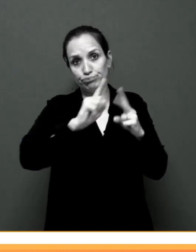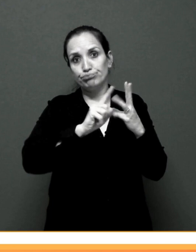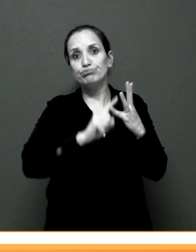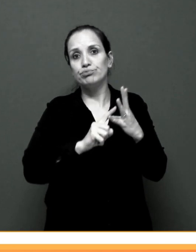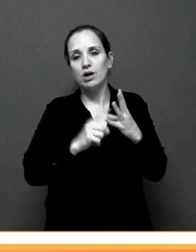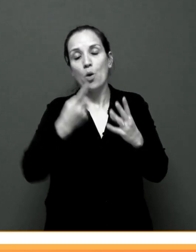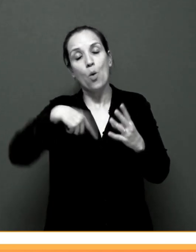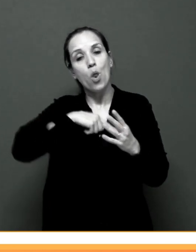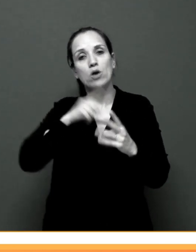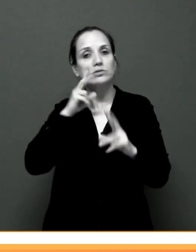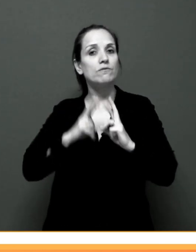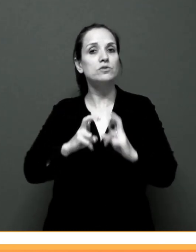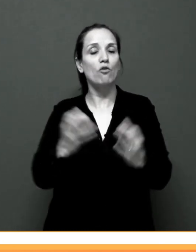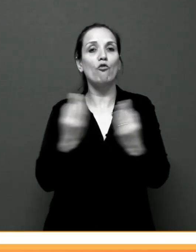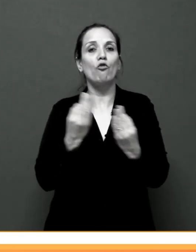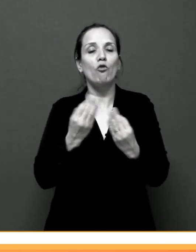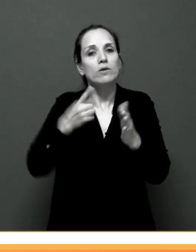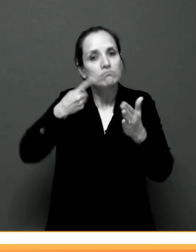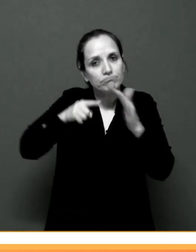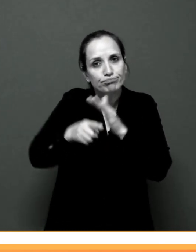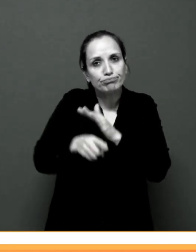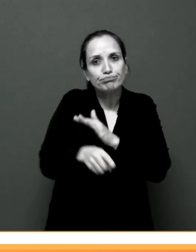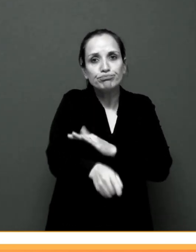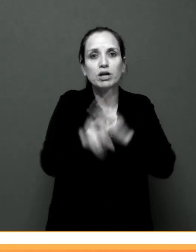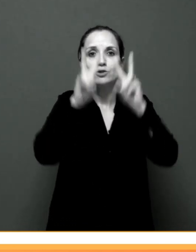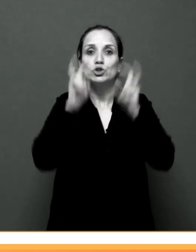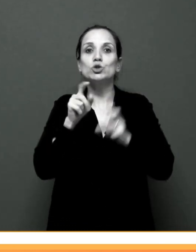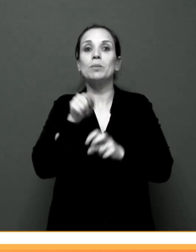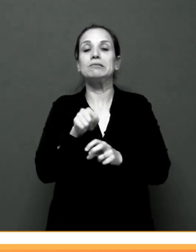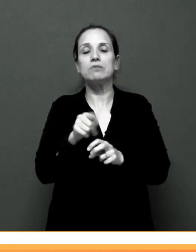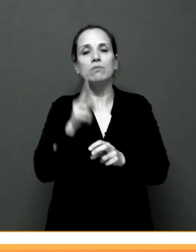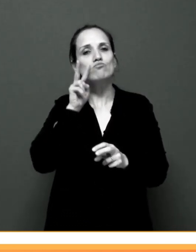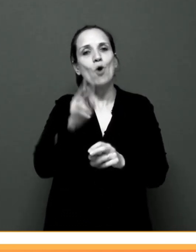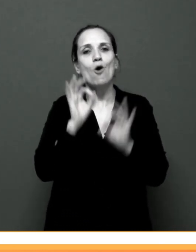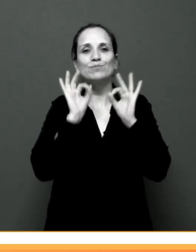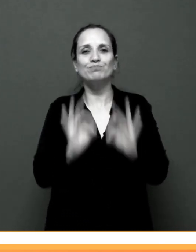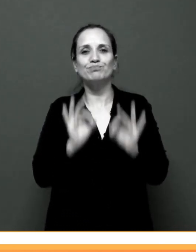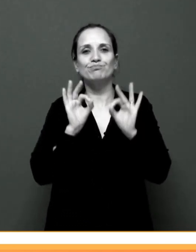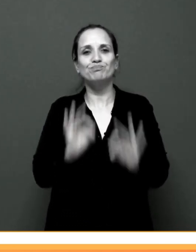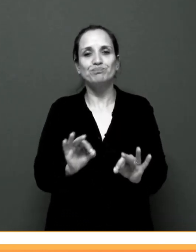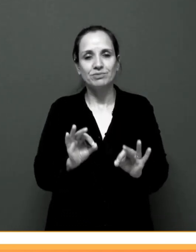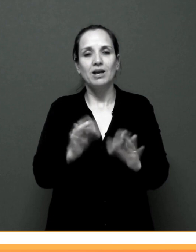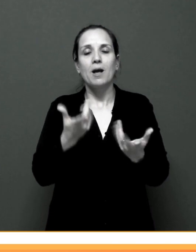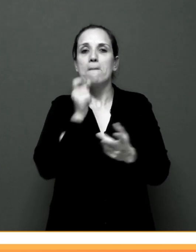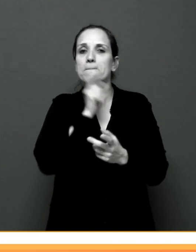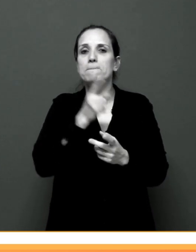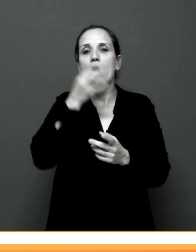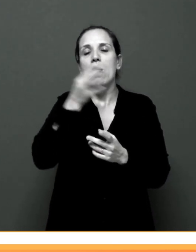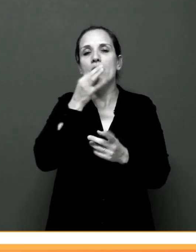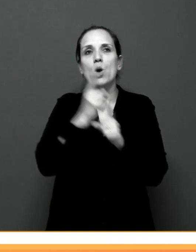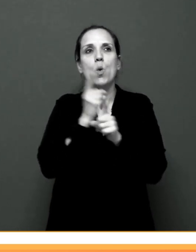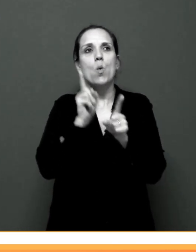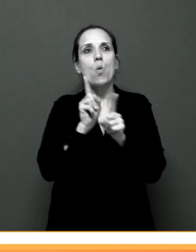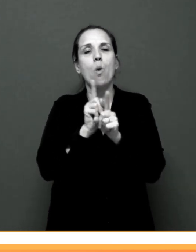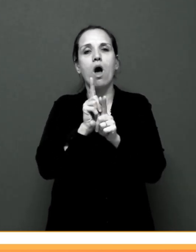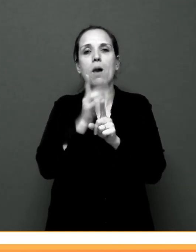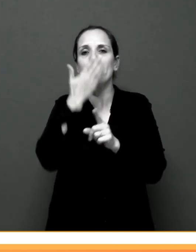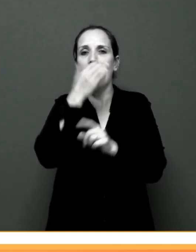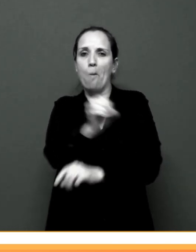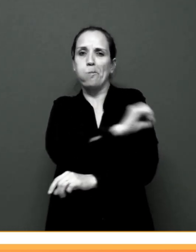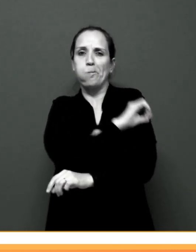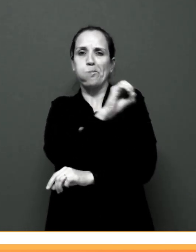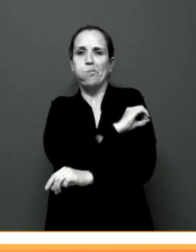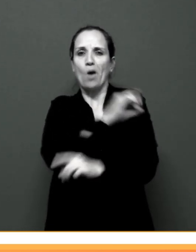investigarmos um pouco mais a fundo sobre isso, verificamos que podemos falar de um analfabetismo